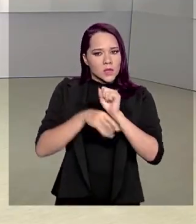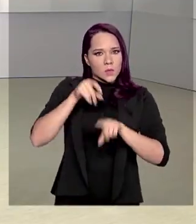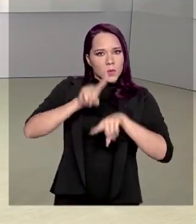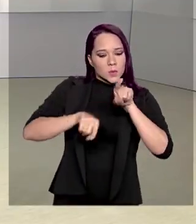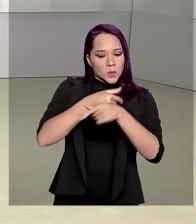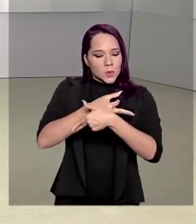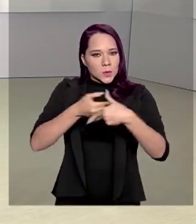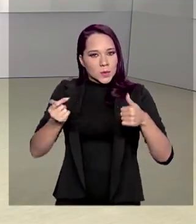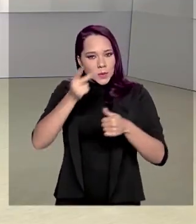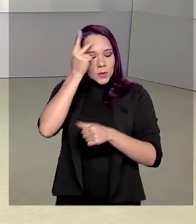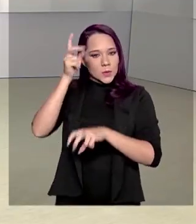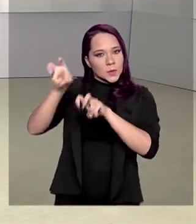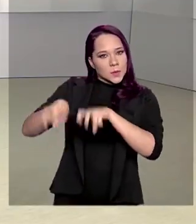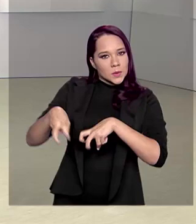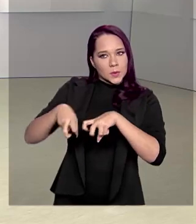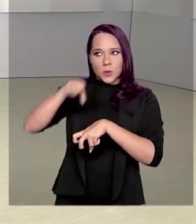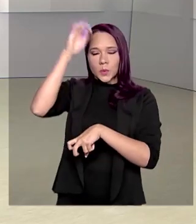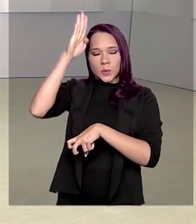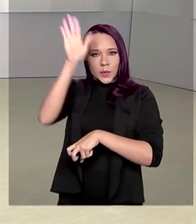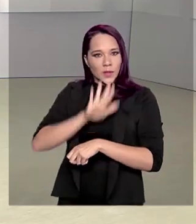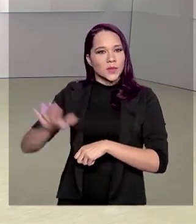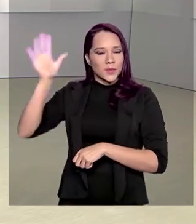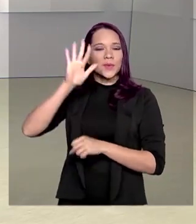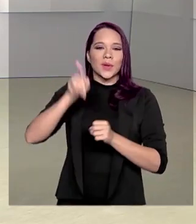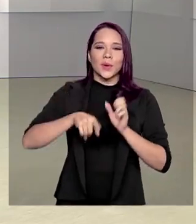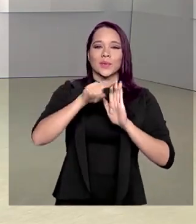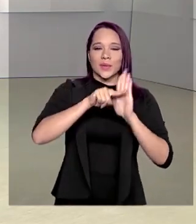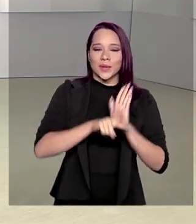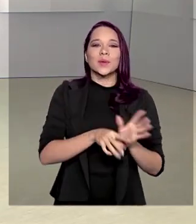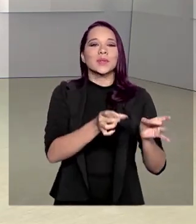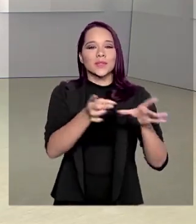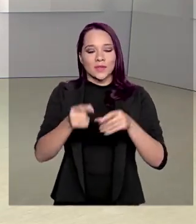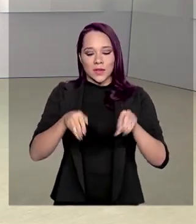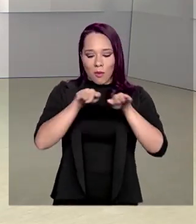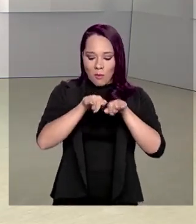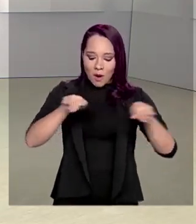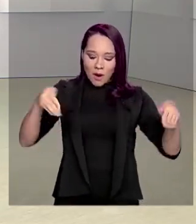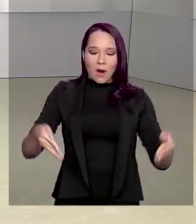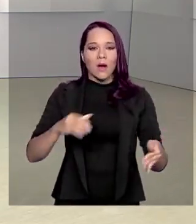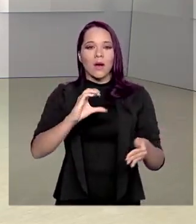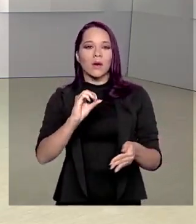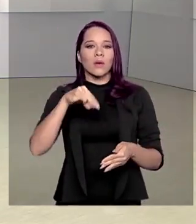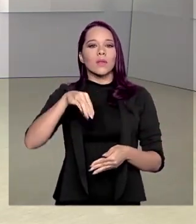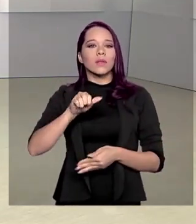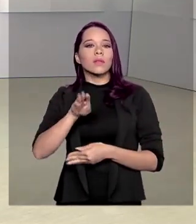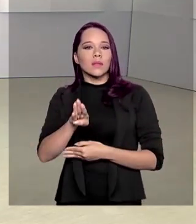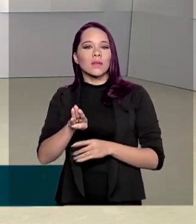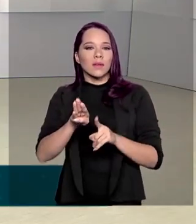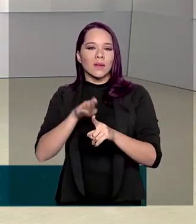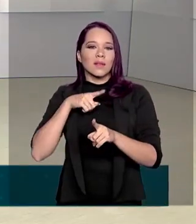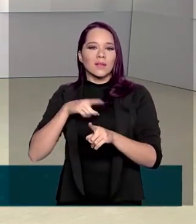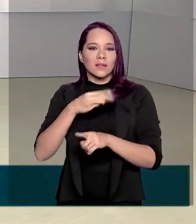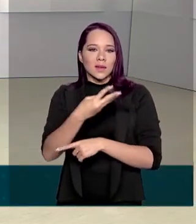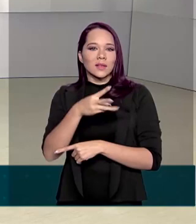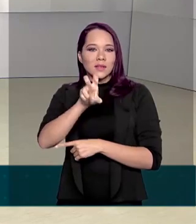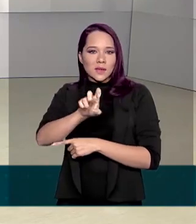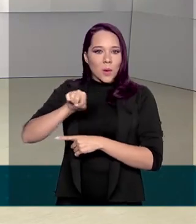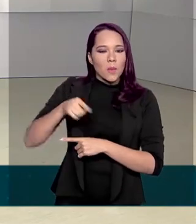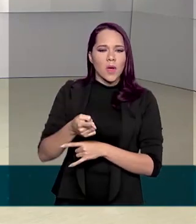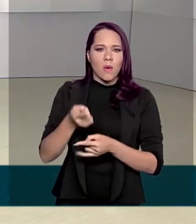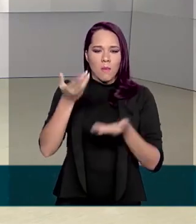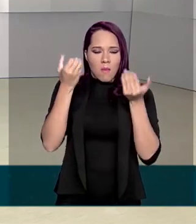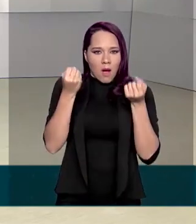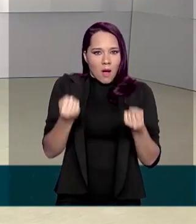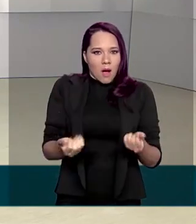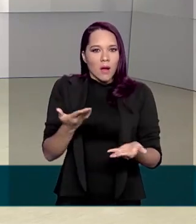pequenos produtores de todo o país. É o programa de vendas em balcão da Conab, que conta com 35 mil toneladas